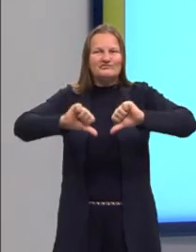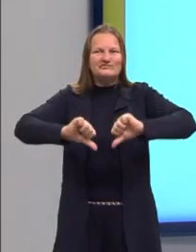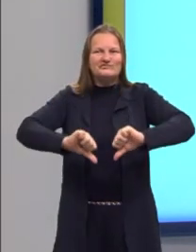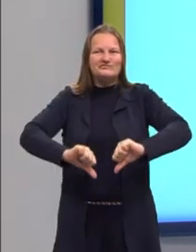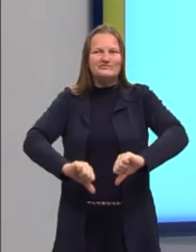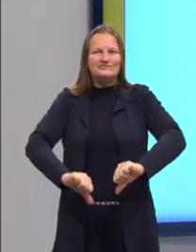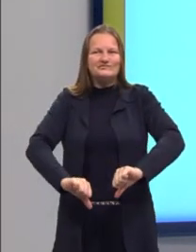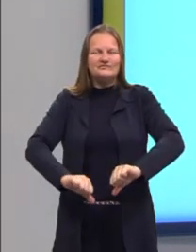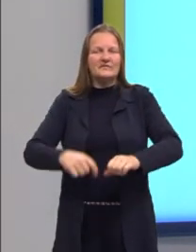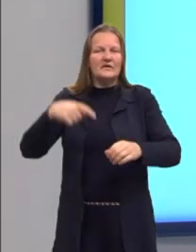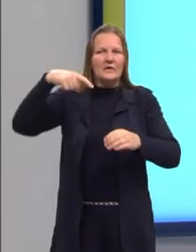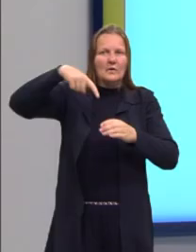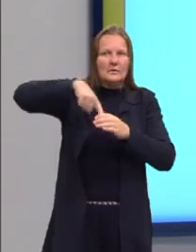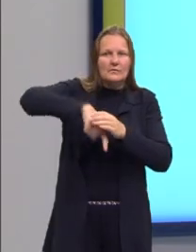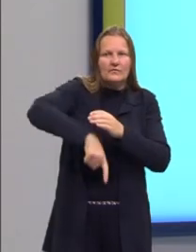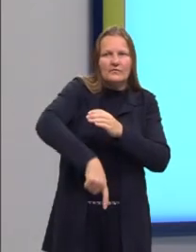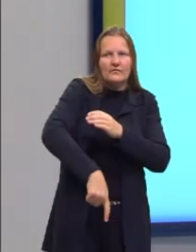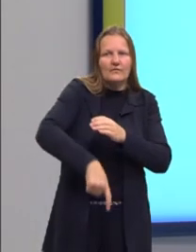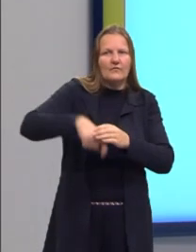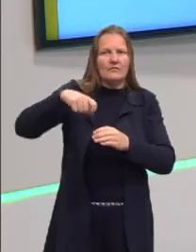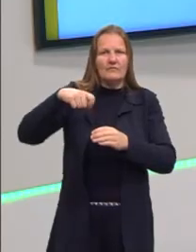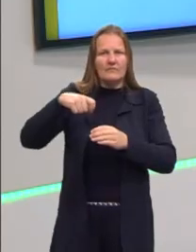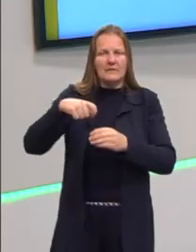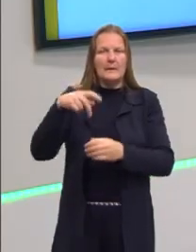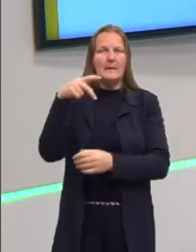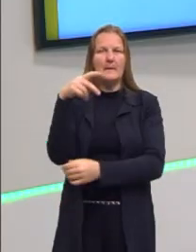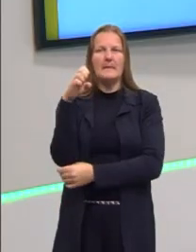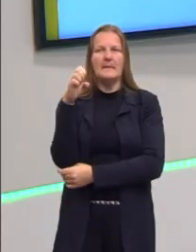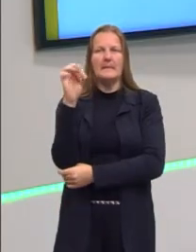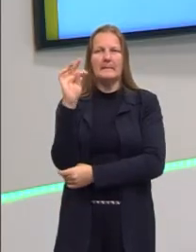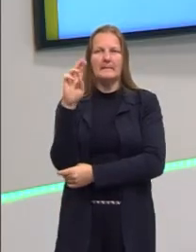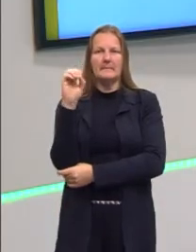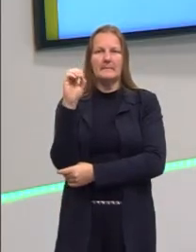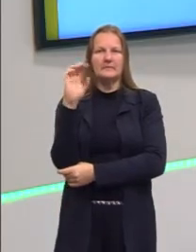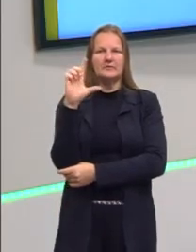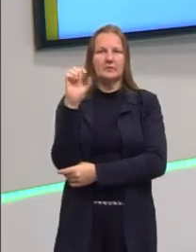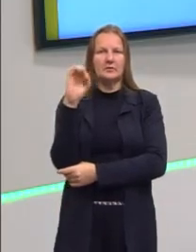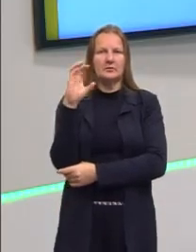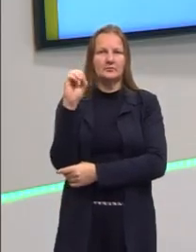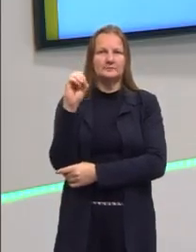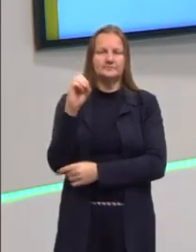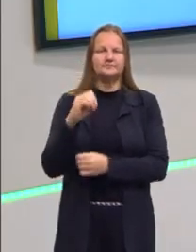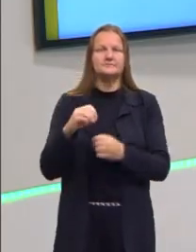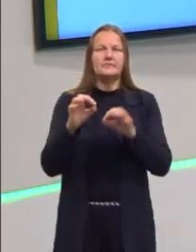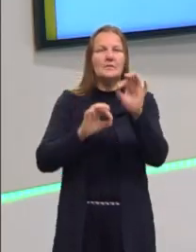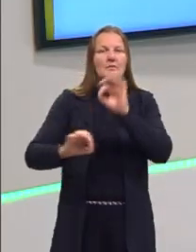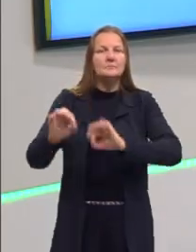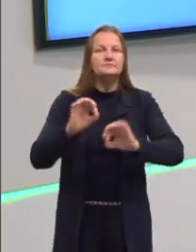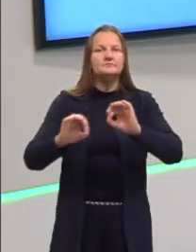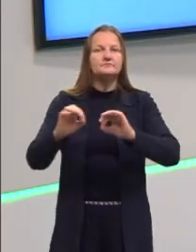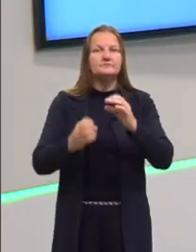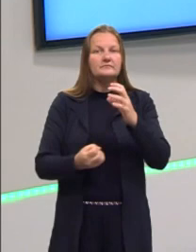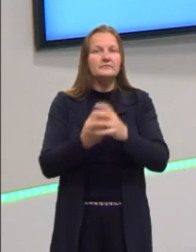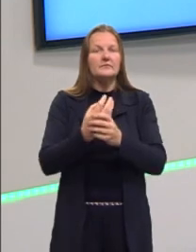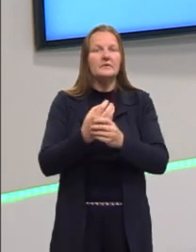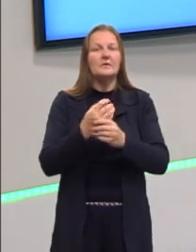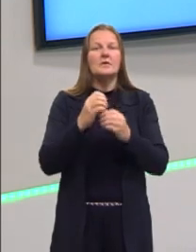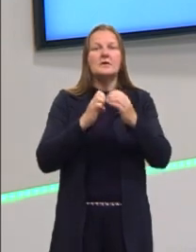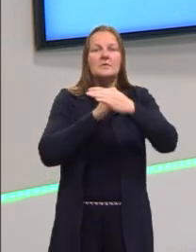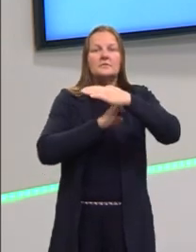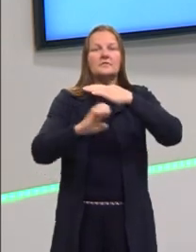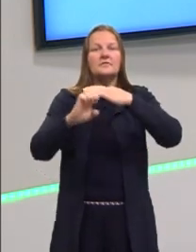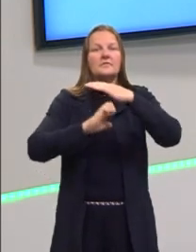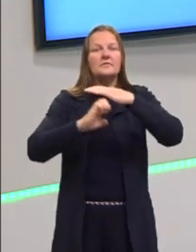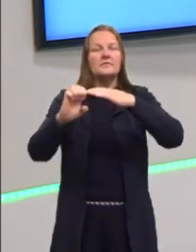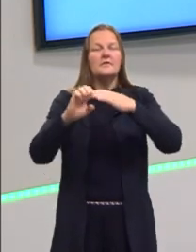aulinha. Na década de 60, então, é criada a OPEP, a Organização dos Países Exportadores do Petróleo. Isso quer dizer o